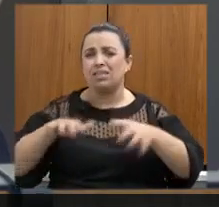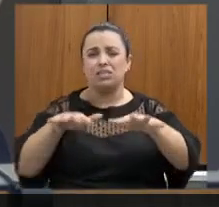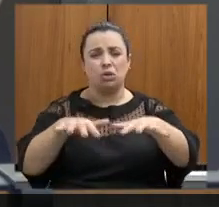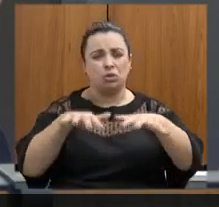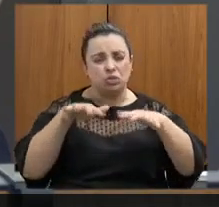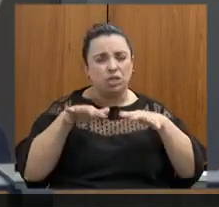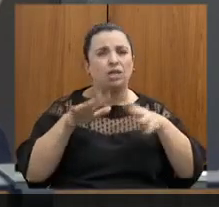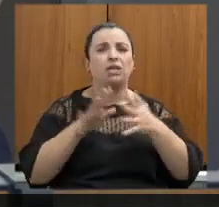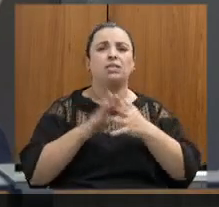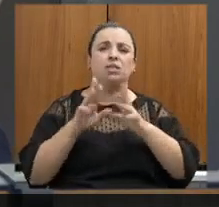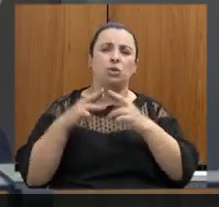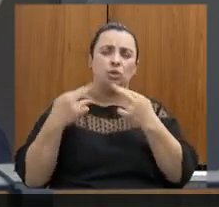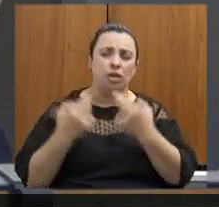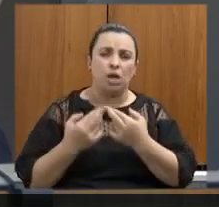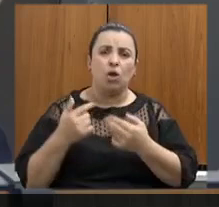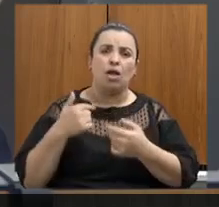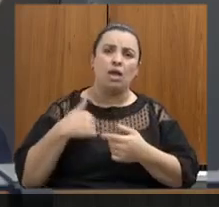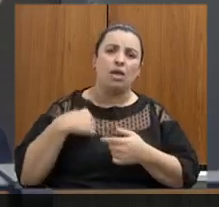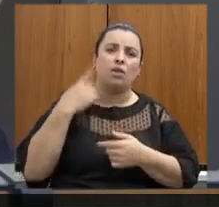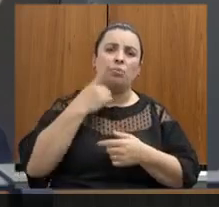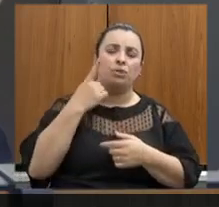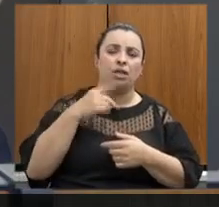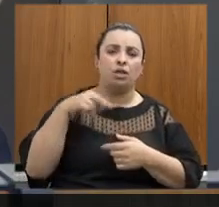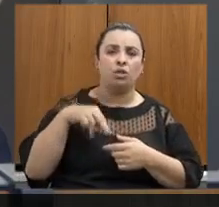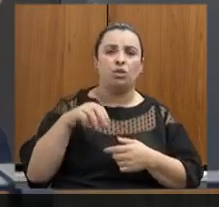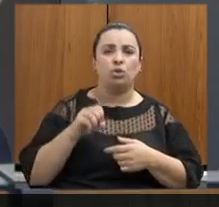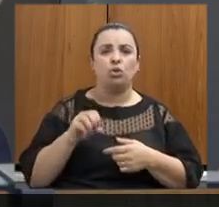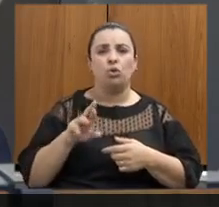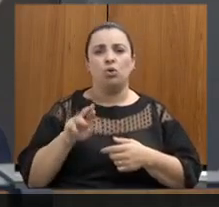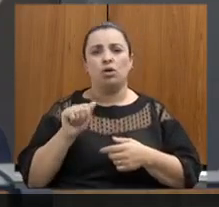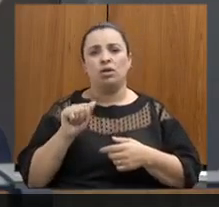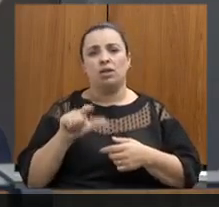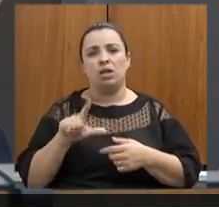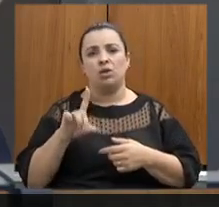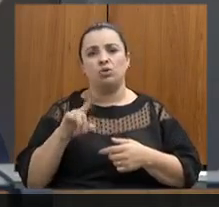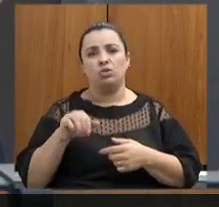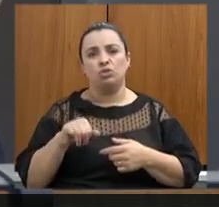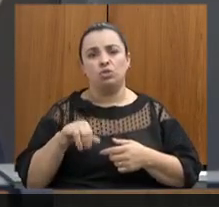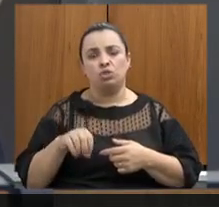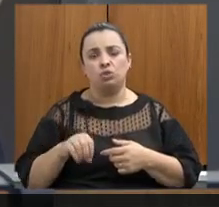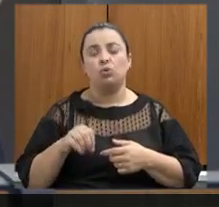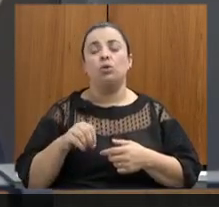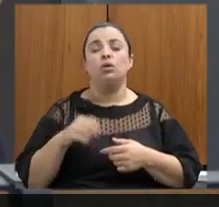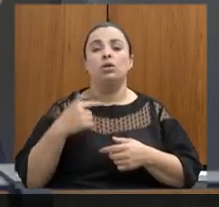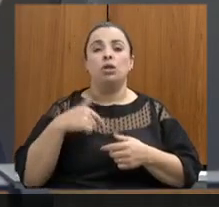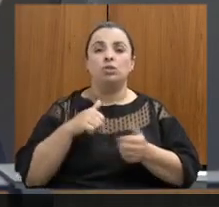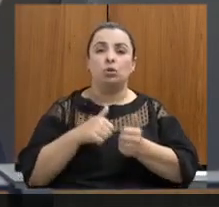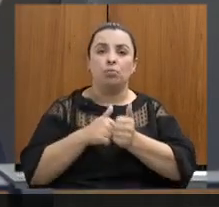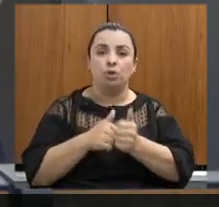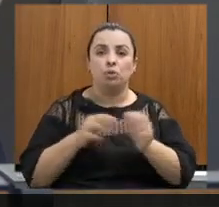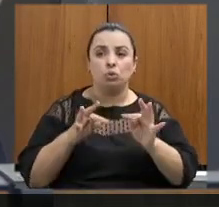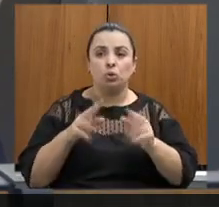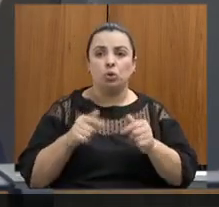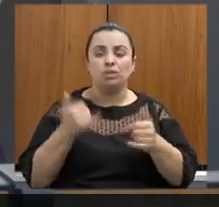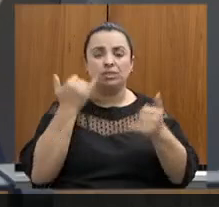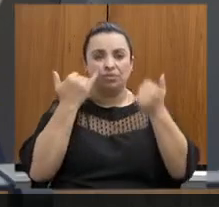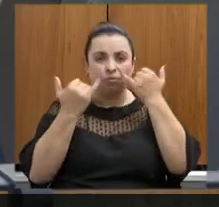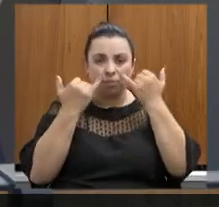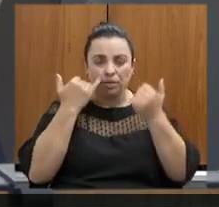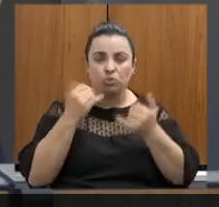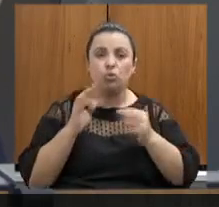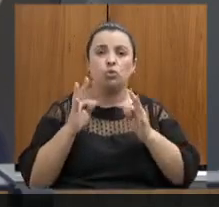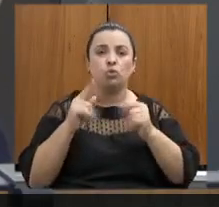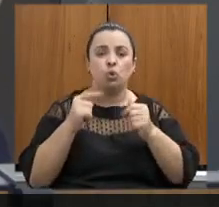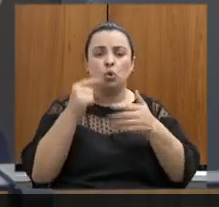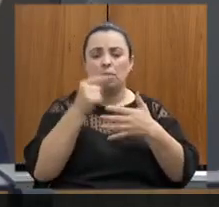eu deputado Noraldino aí acompanhando tudo que chegava na comissão analisamos todos os pontos